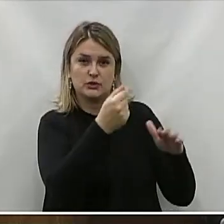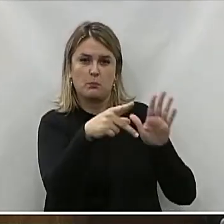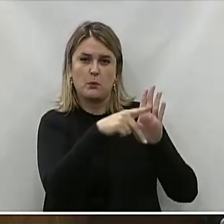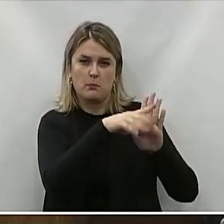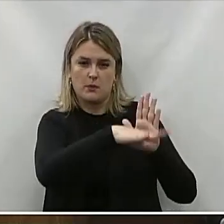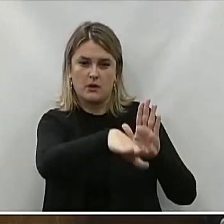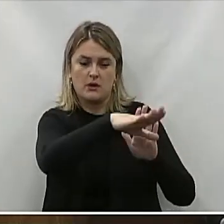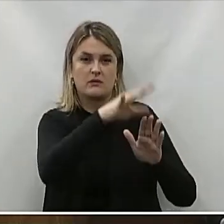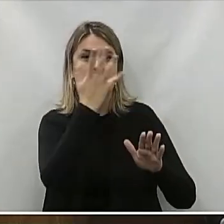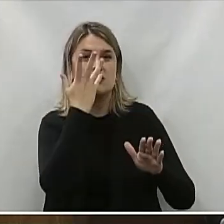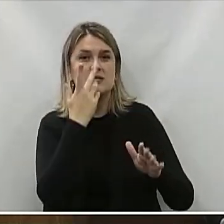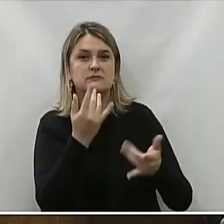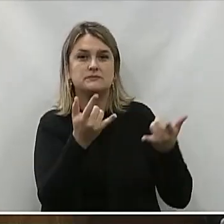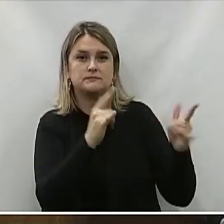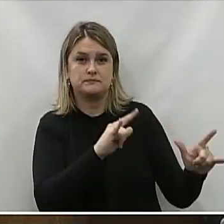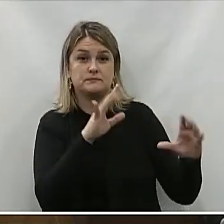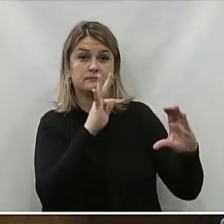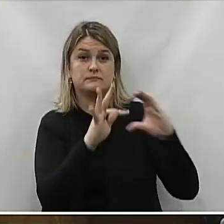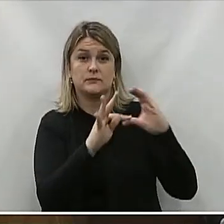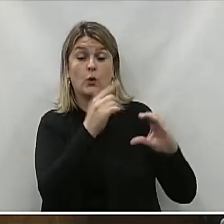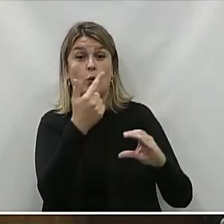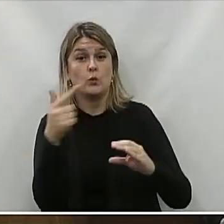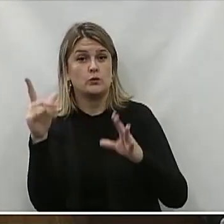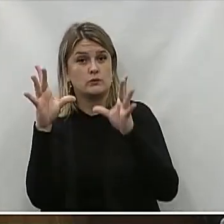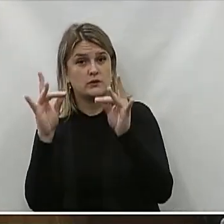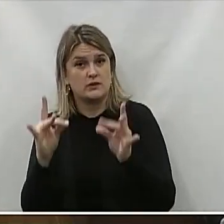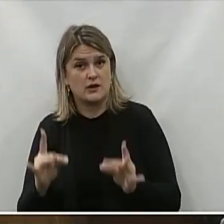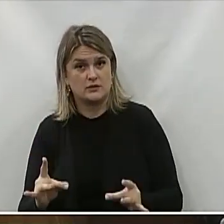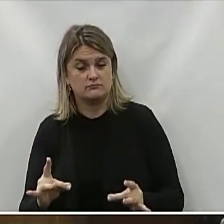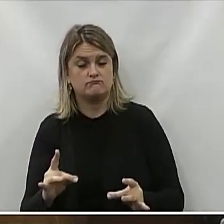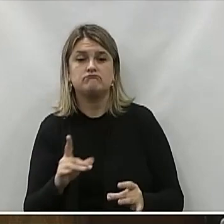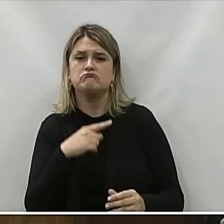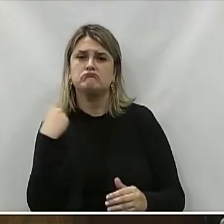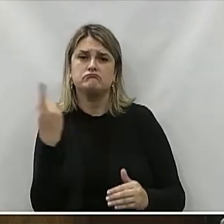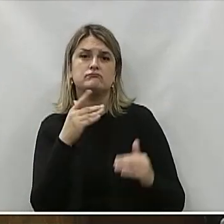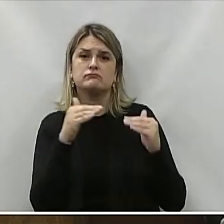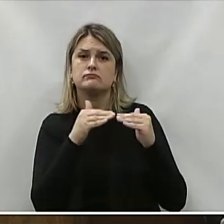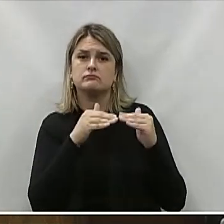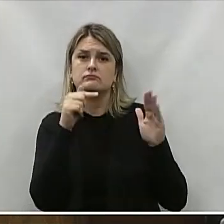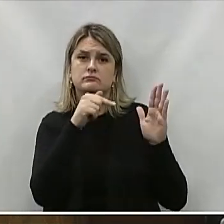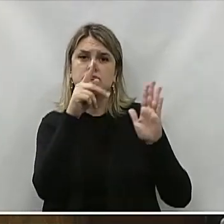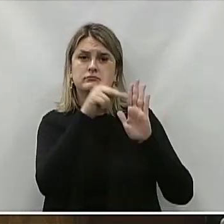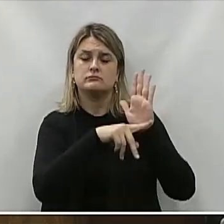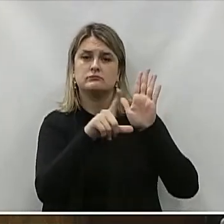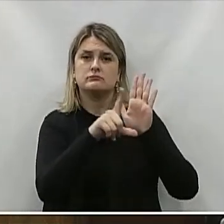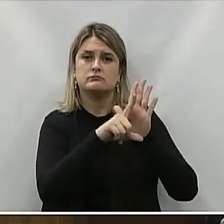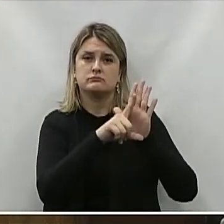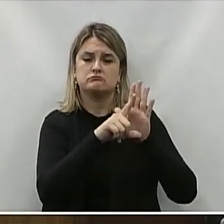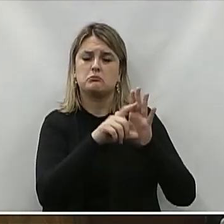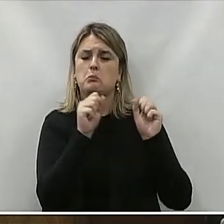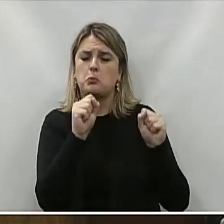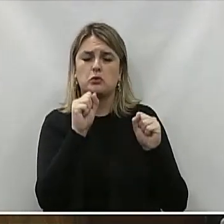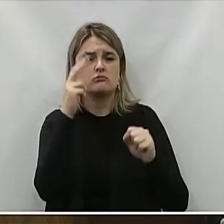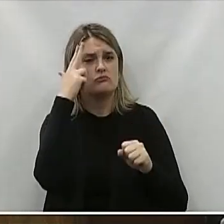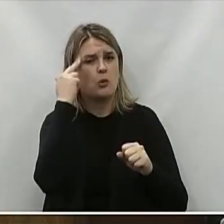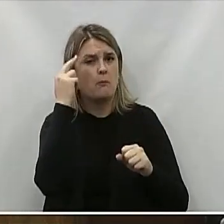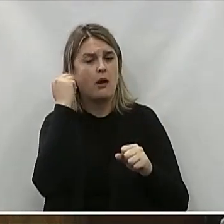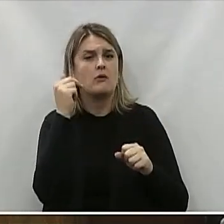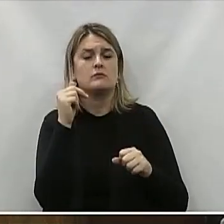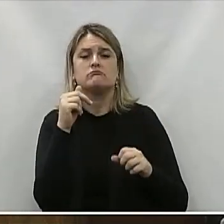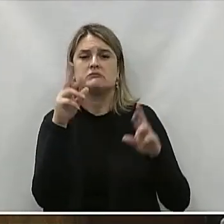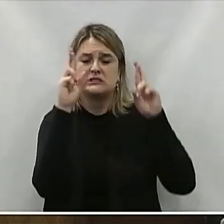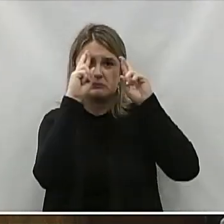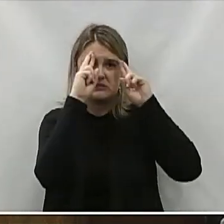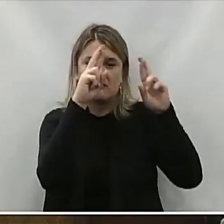Conselho Tutelar E da outras Providências Fundamentação Somos de parecer Favorável Projeto Em questão Devendo mesmo Seguir os trâmites Do